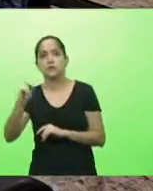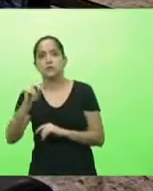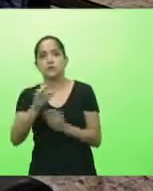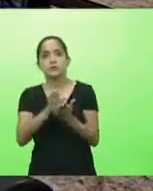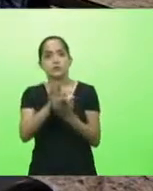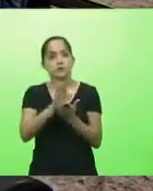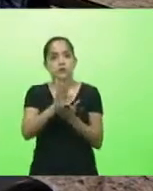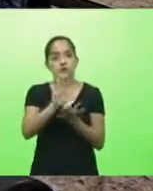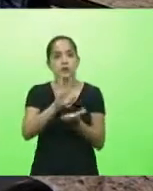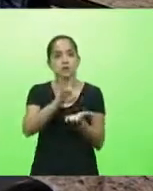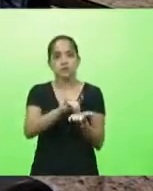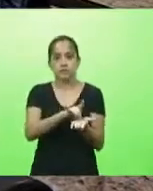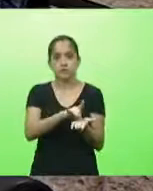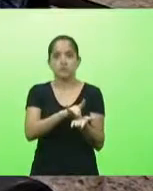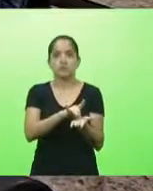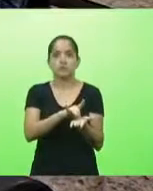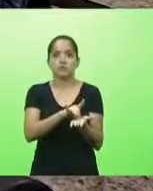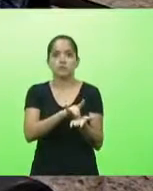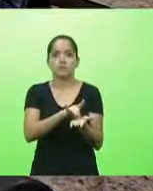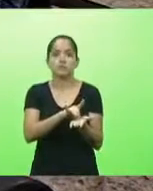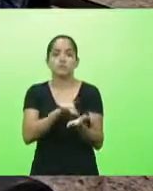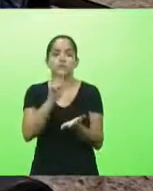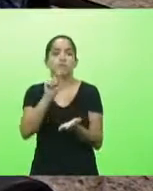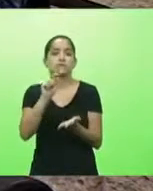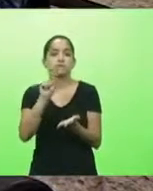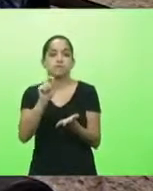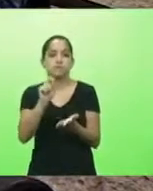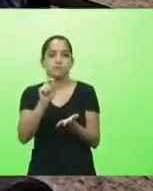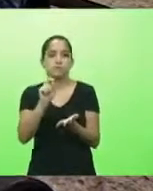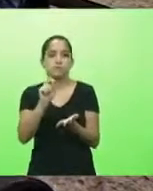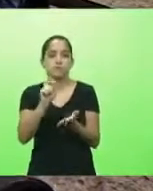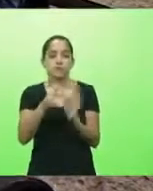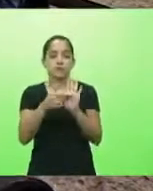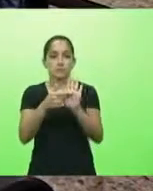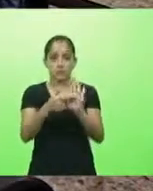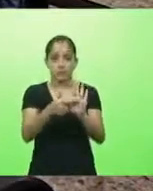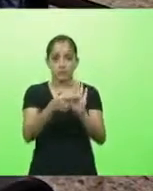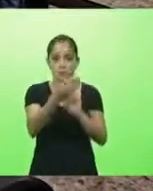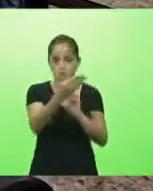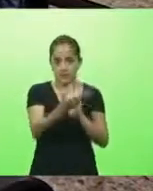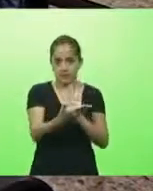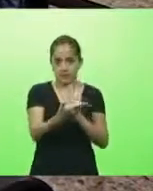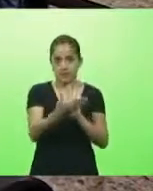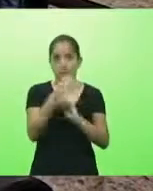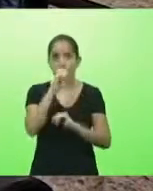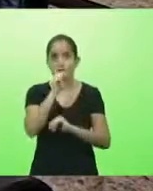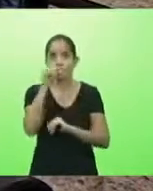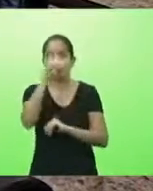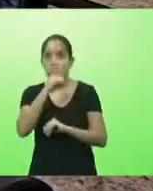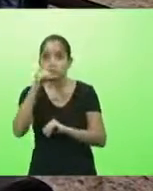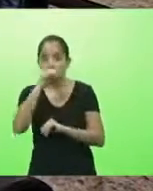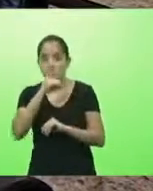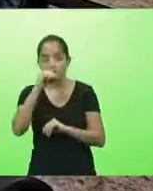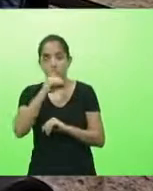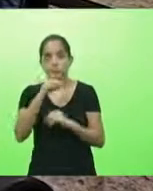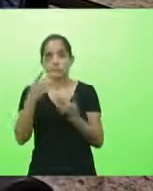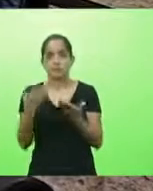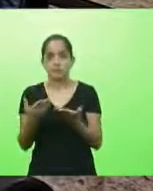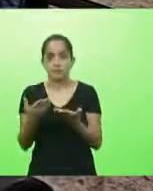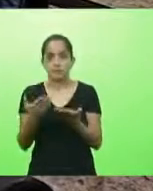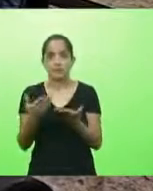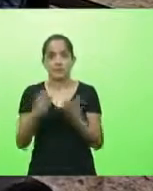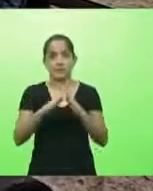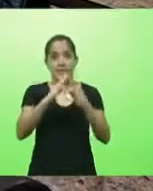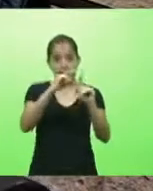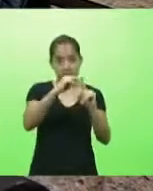oficial então o que foi colocado pelo governo no sábado e domingo para dois finais de semana que a igreja